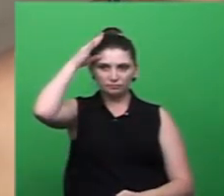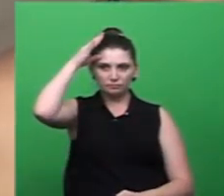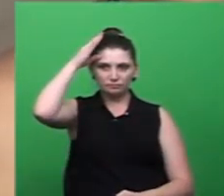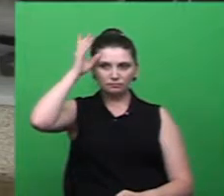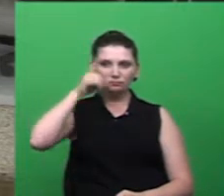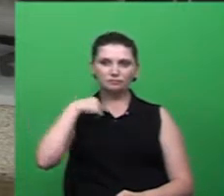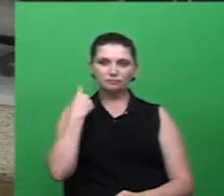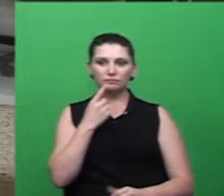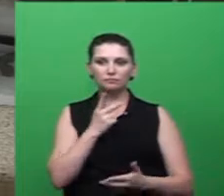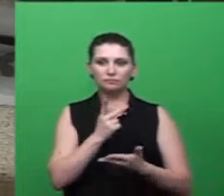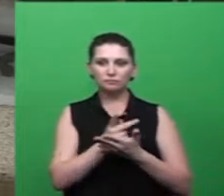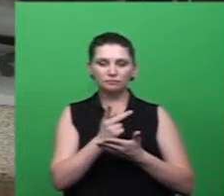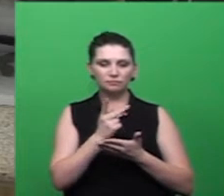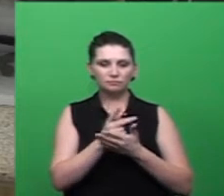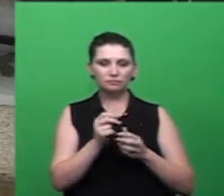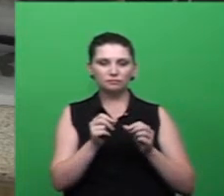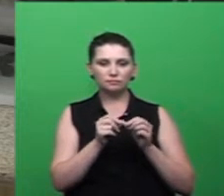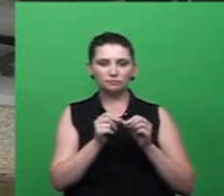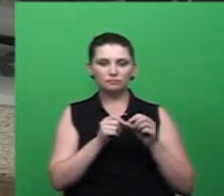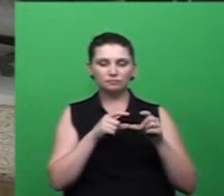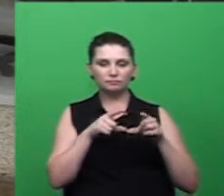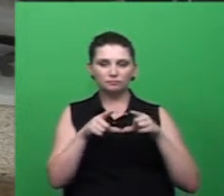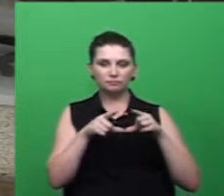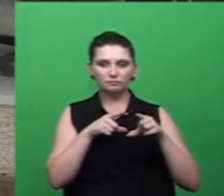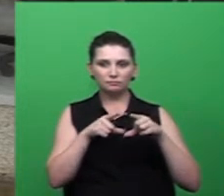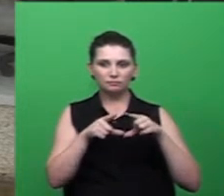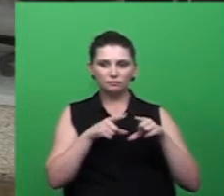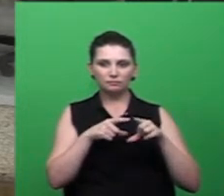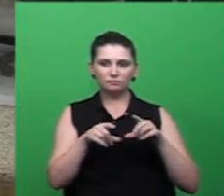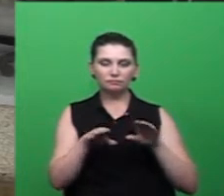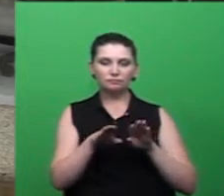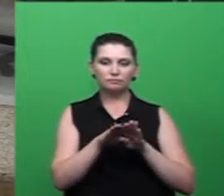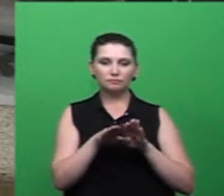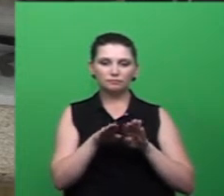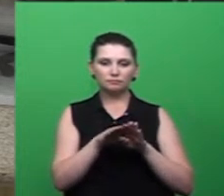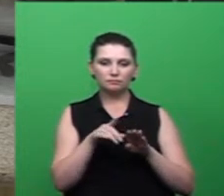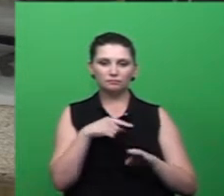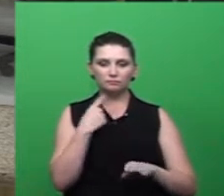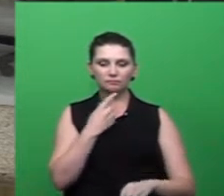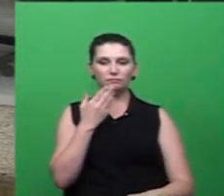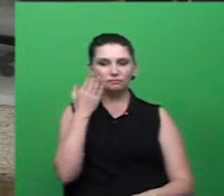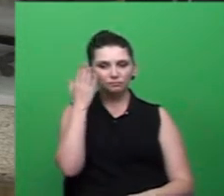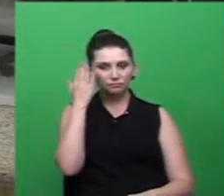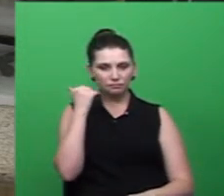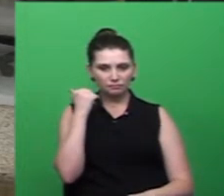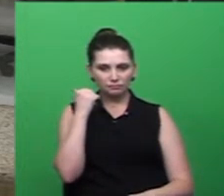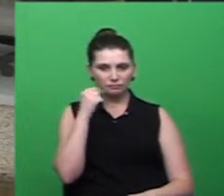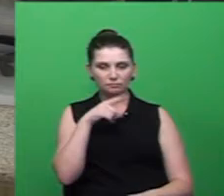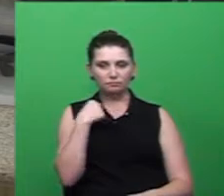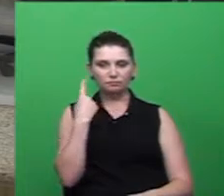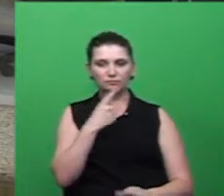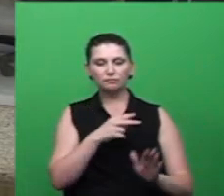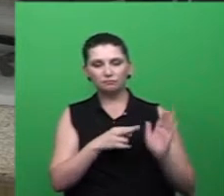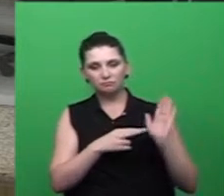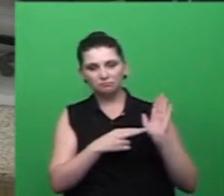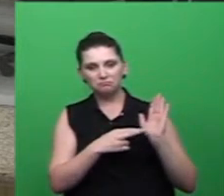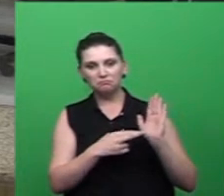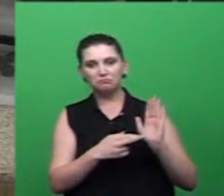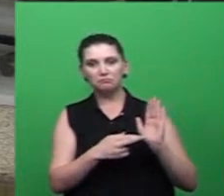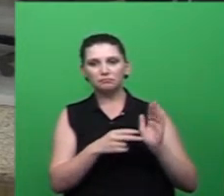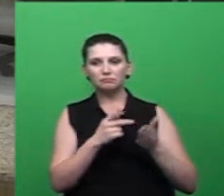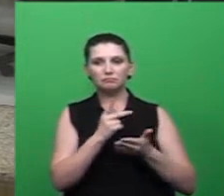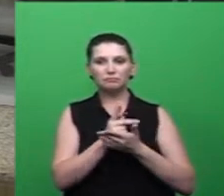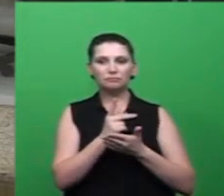feito um trabalho muito grande de prevenção, tanto como bem colocou o secretário, nós somos referência para muitos municípios do mesmo porte que